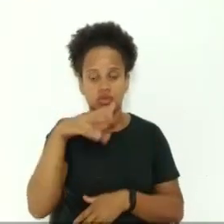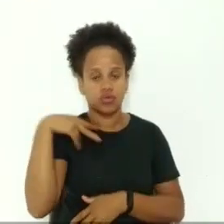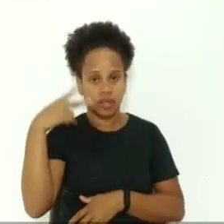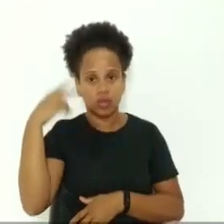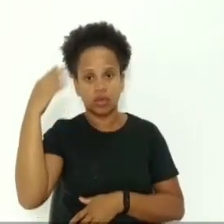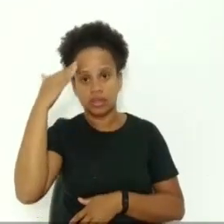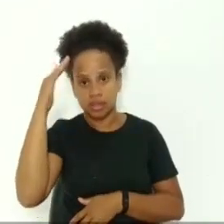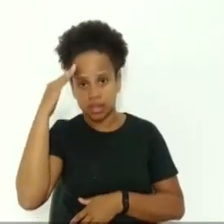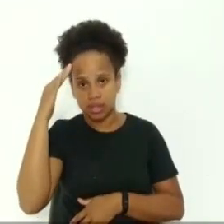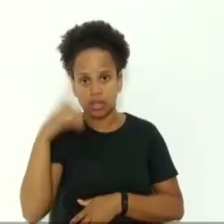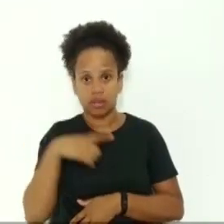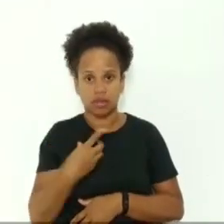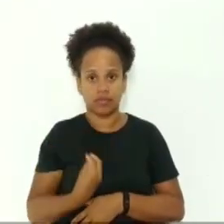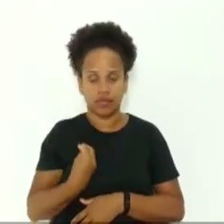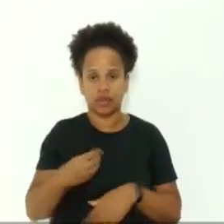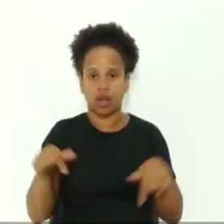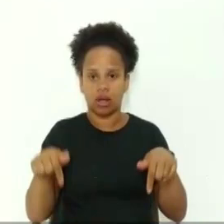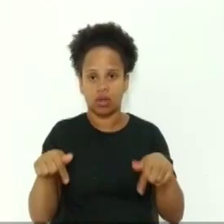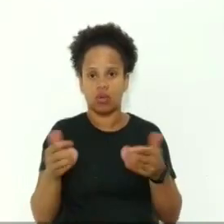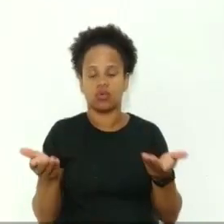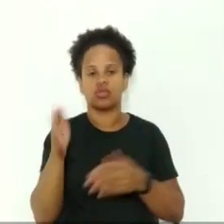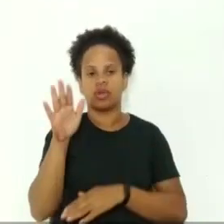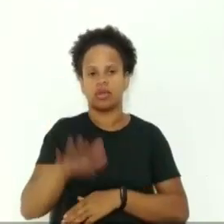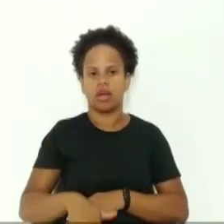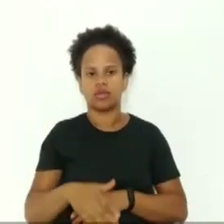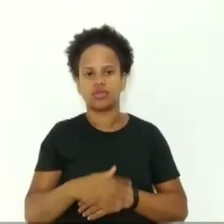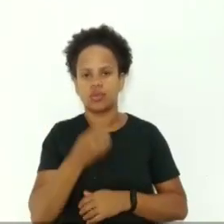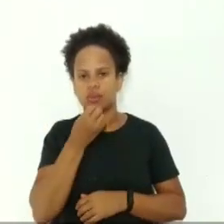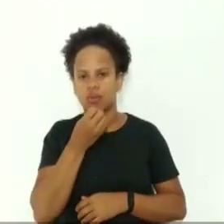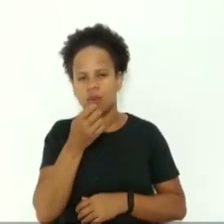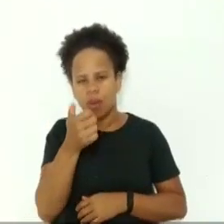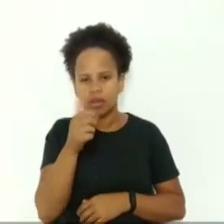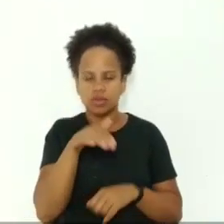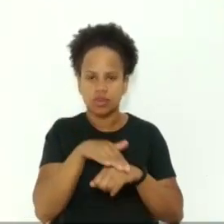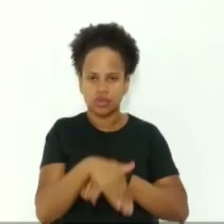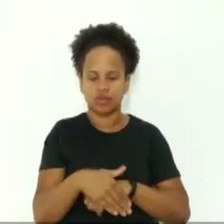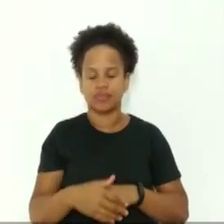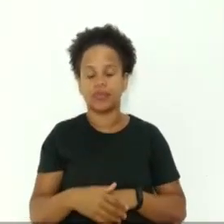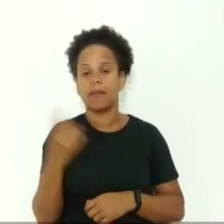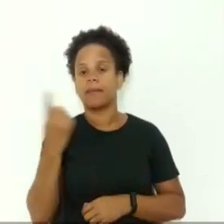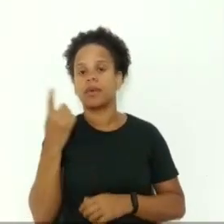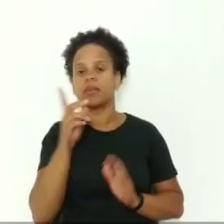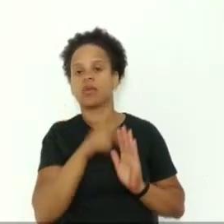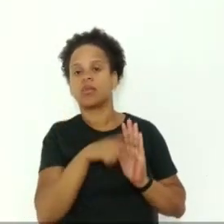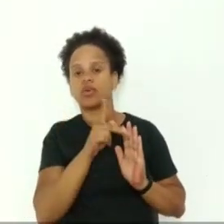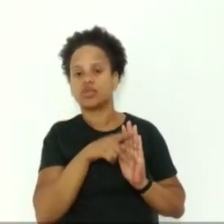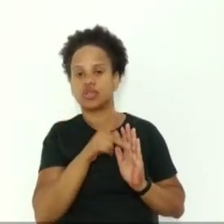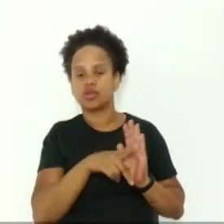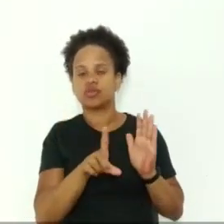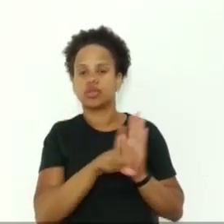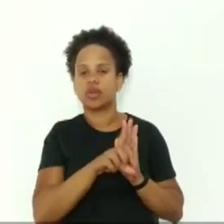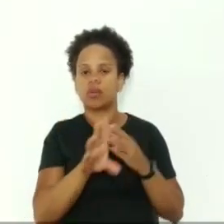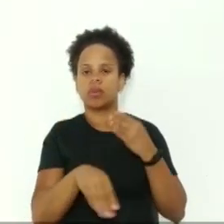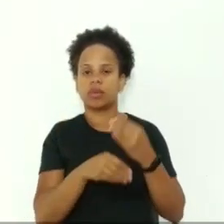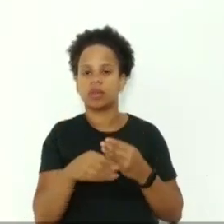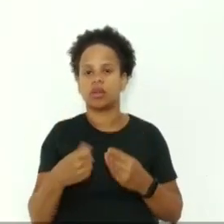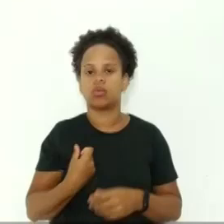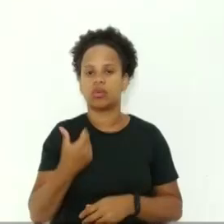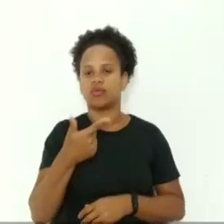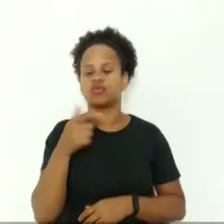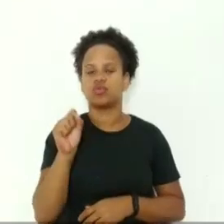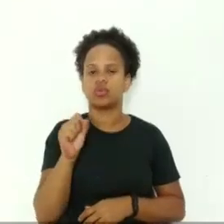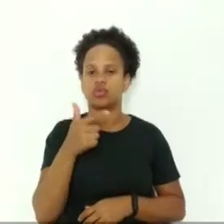se fazem presente aqui na tarde de hoje, tarde quase noite. O primeiro projeto é o projeto de lei complementar, número 28 de